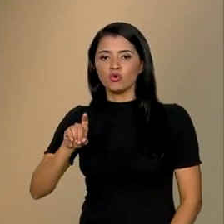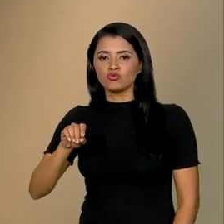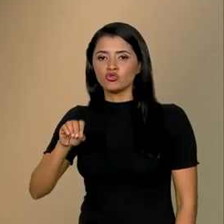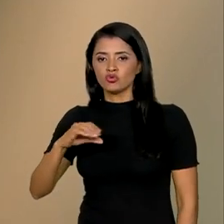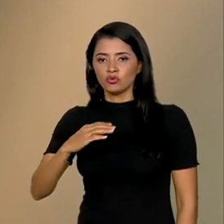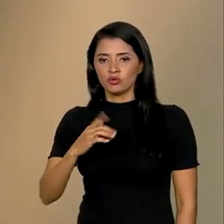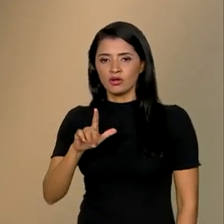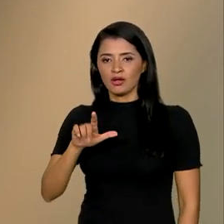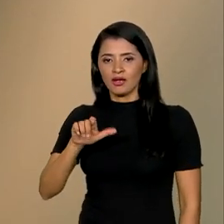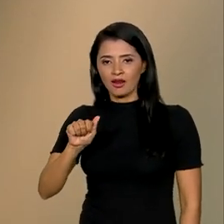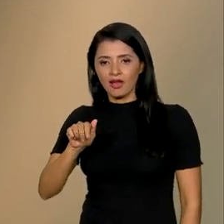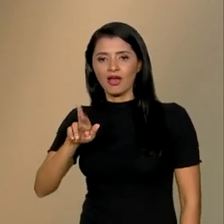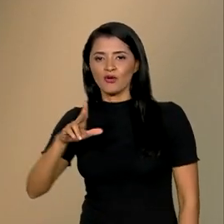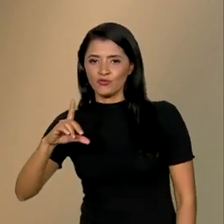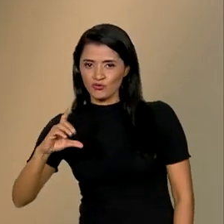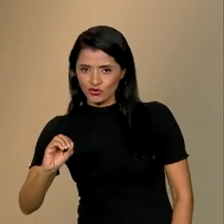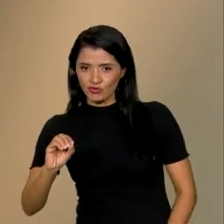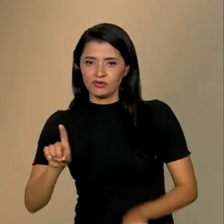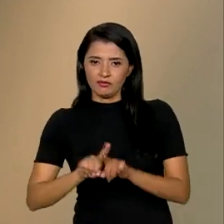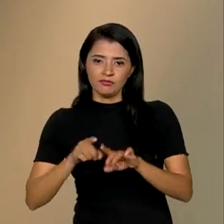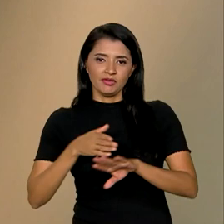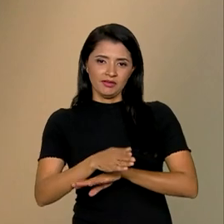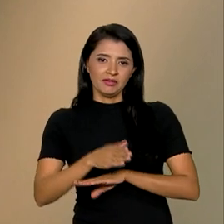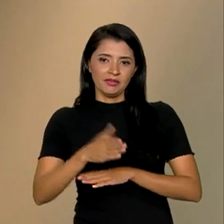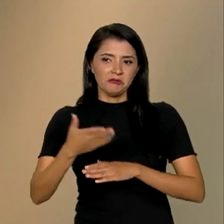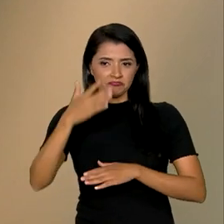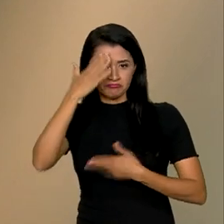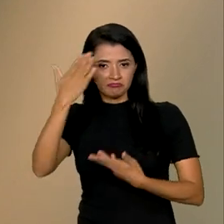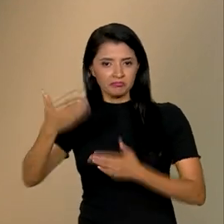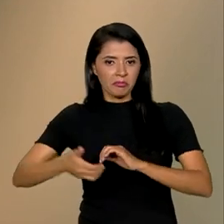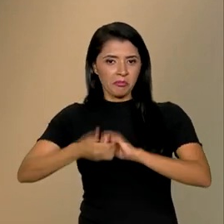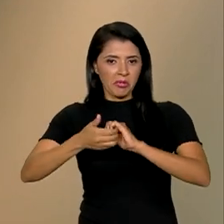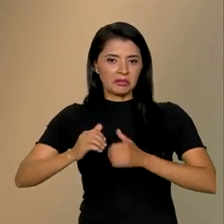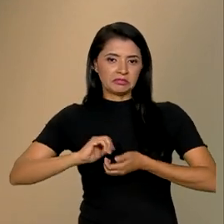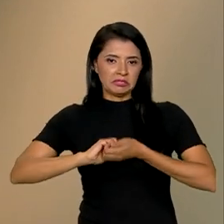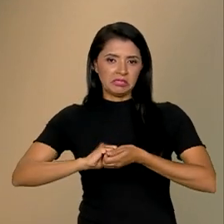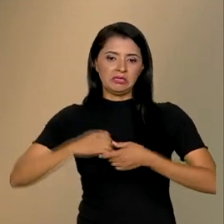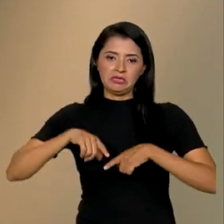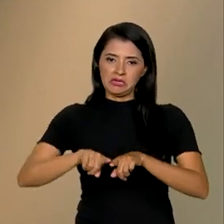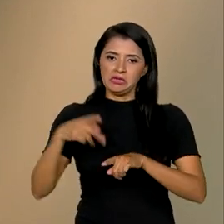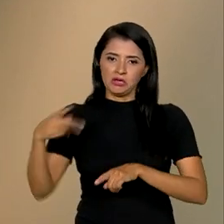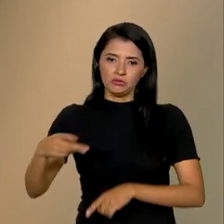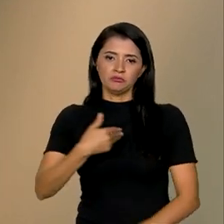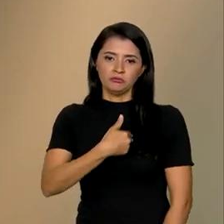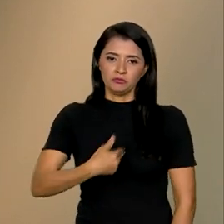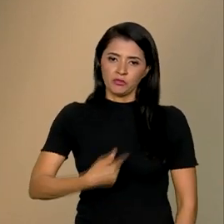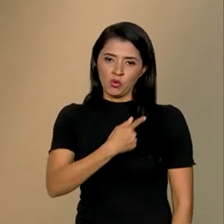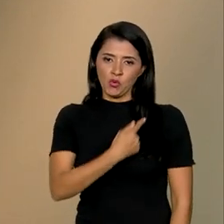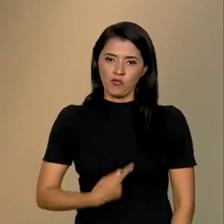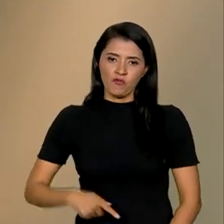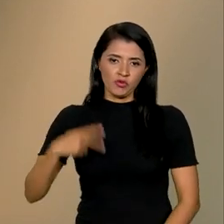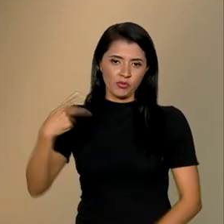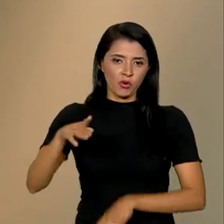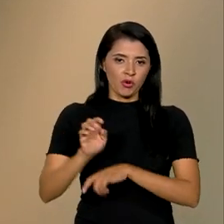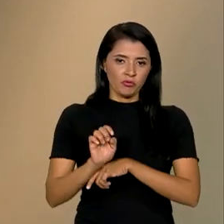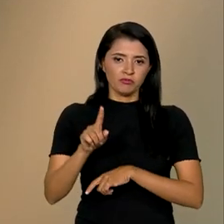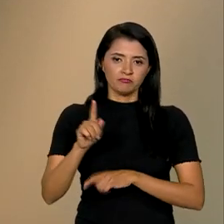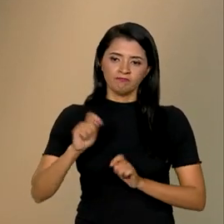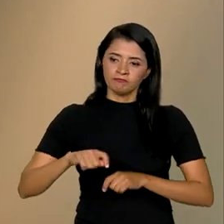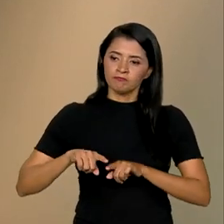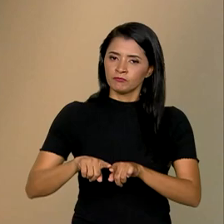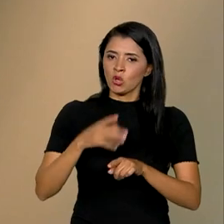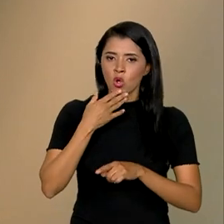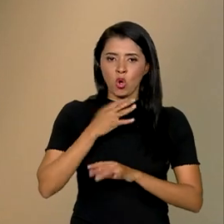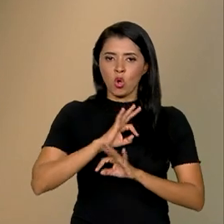e agradecer a parceria do governo do estado. É uma experiência exitosa, tem muita potência, porque você resolve